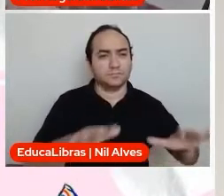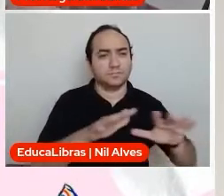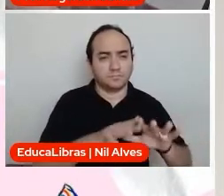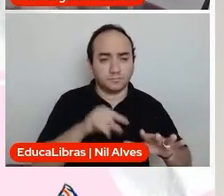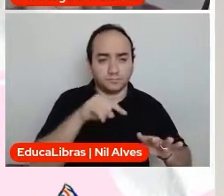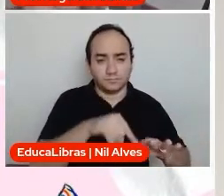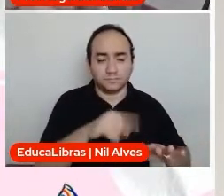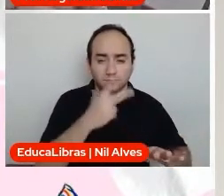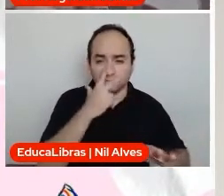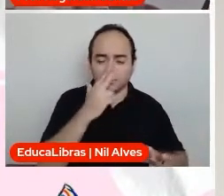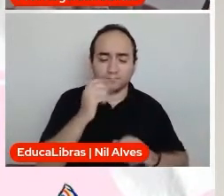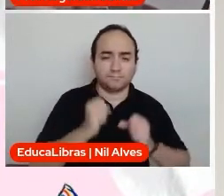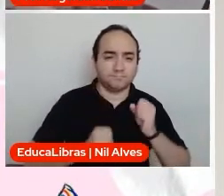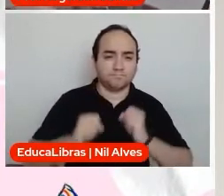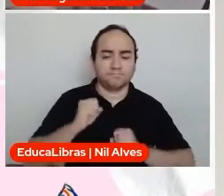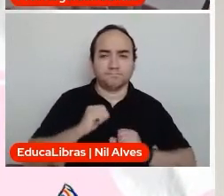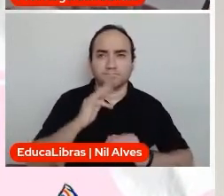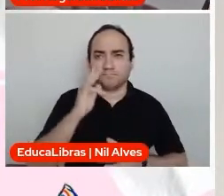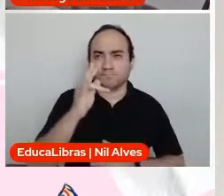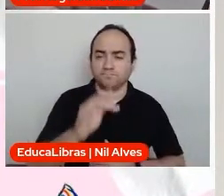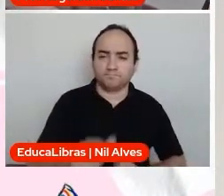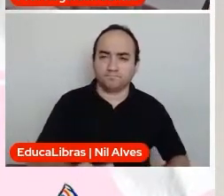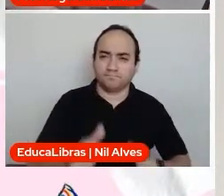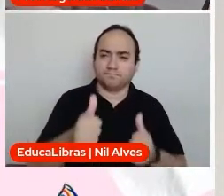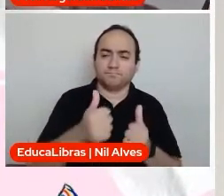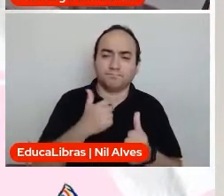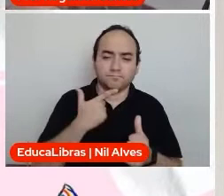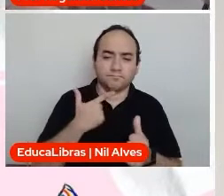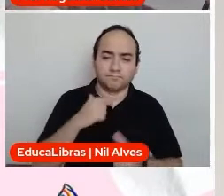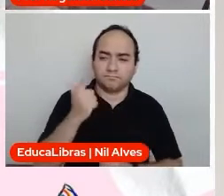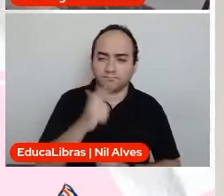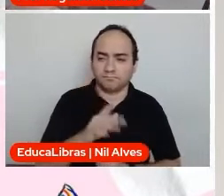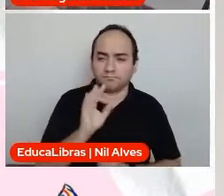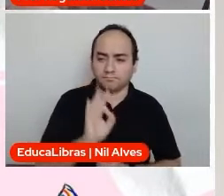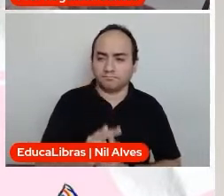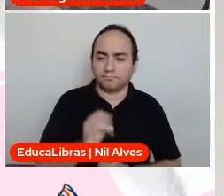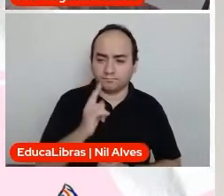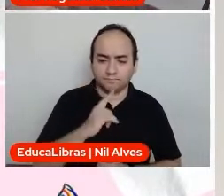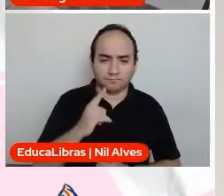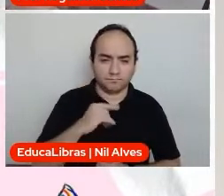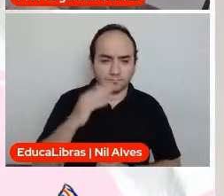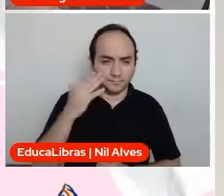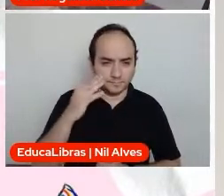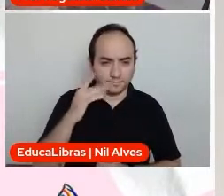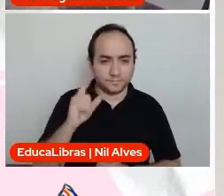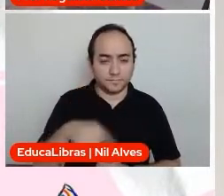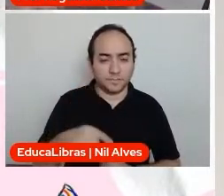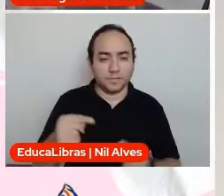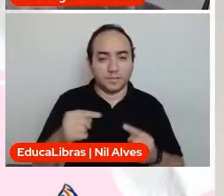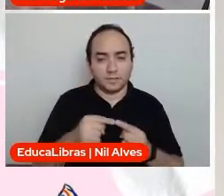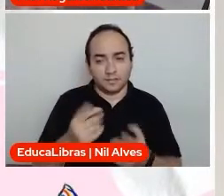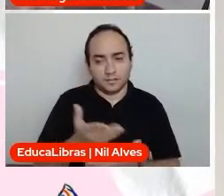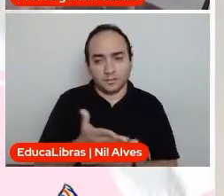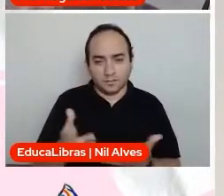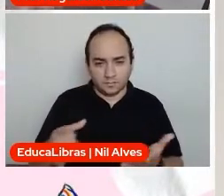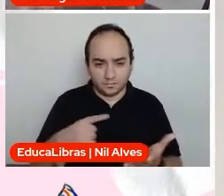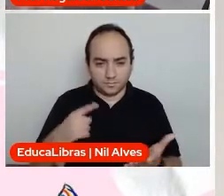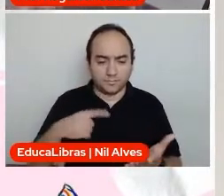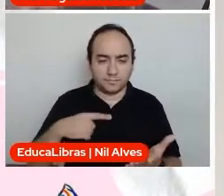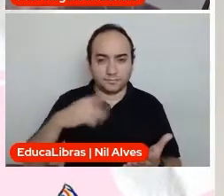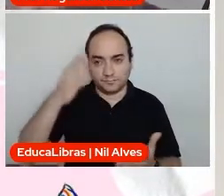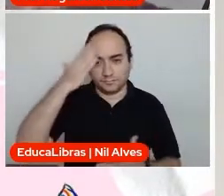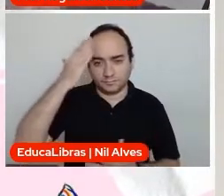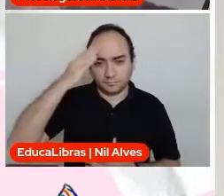a luz no fim do túnel, é onde que vai conseguir chegar no coração, na cabeça desse jovem para que ele, o quê?